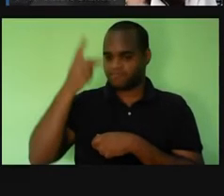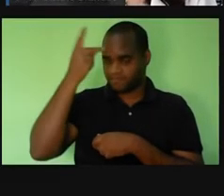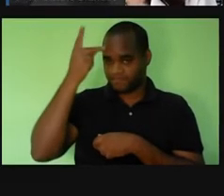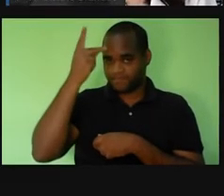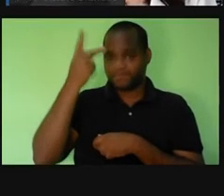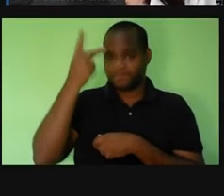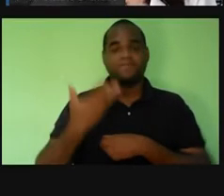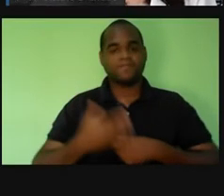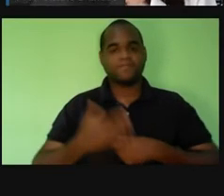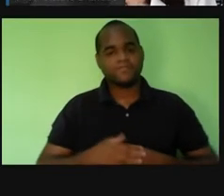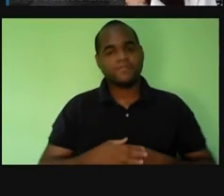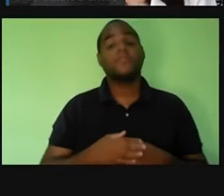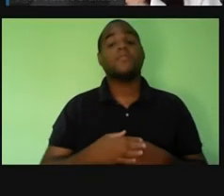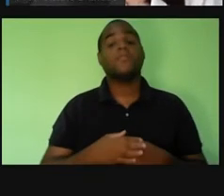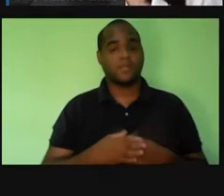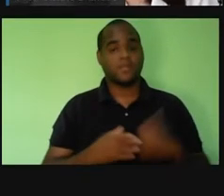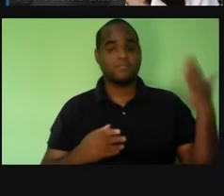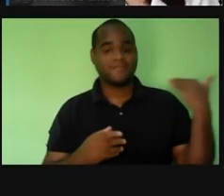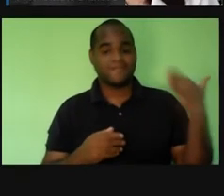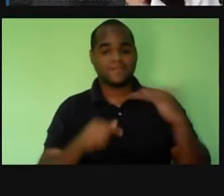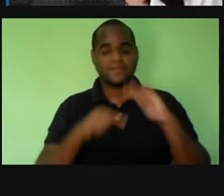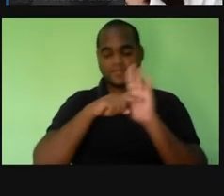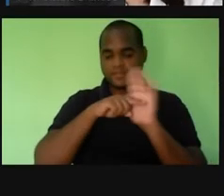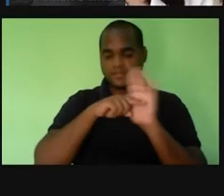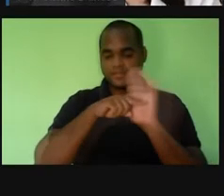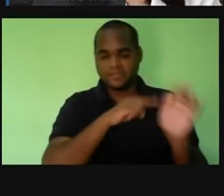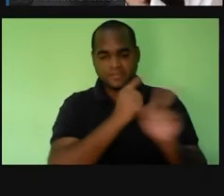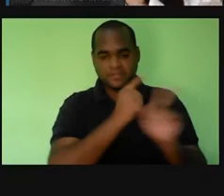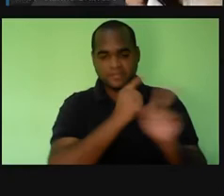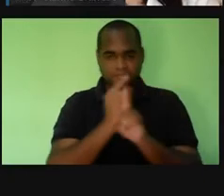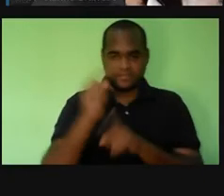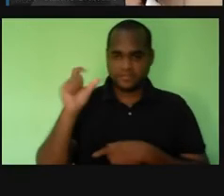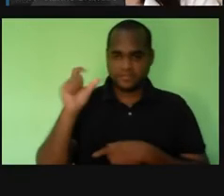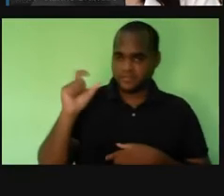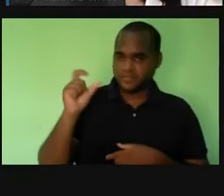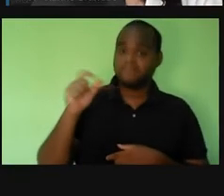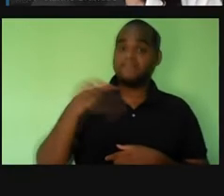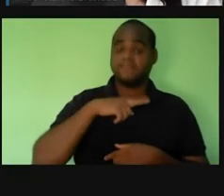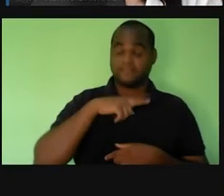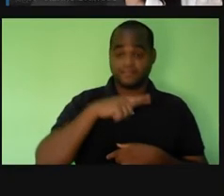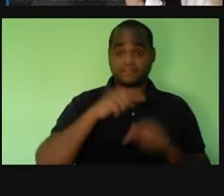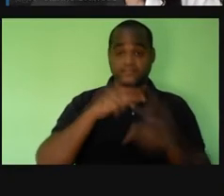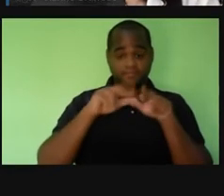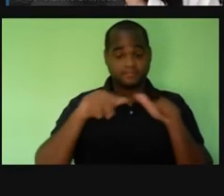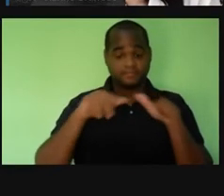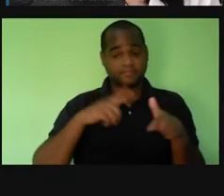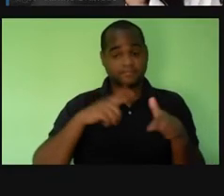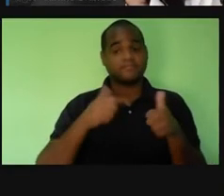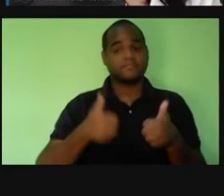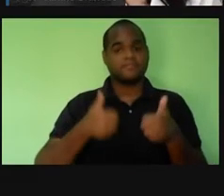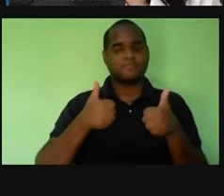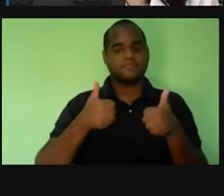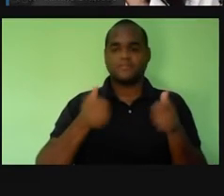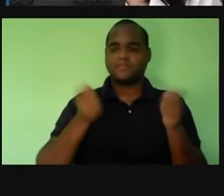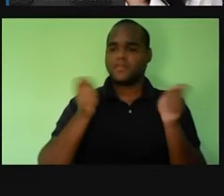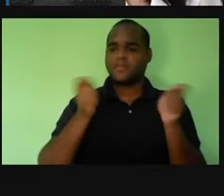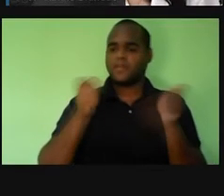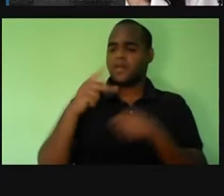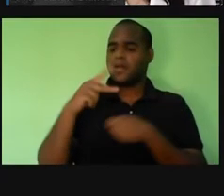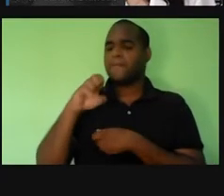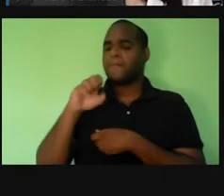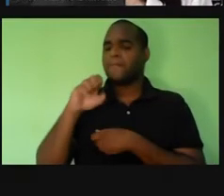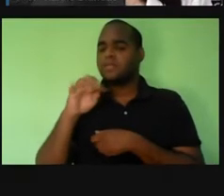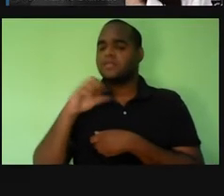havia um soro antipestiloso, né? Pestoso contra essa peste bubônica,